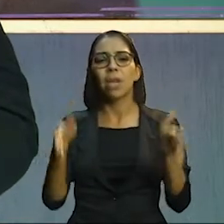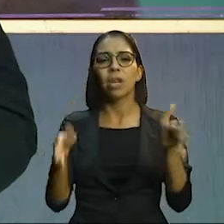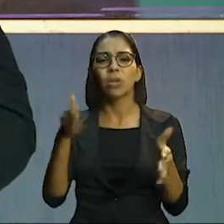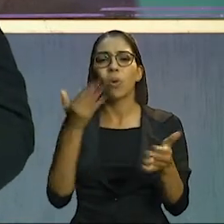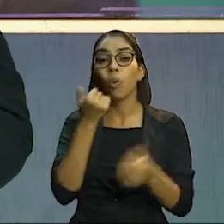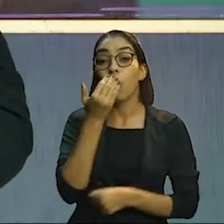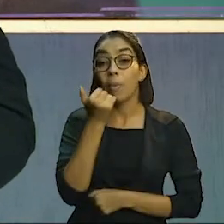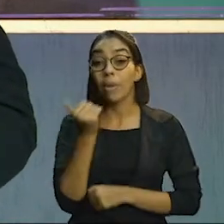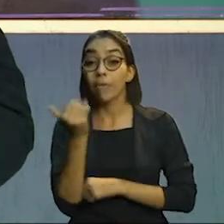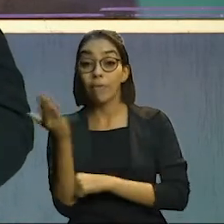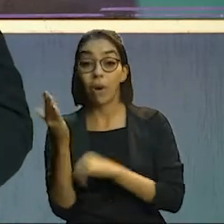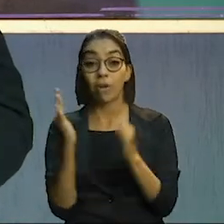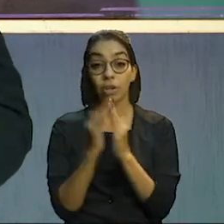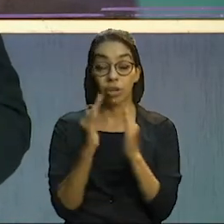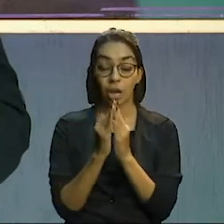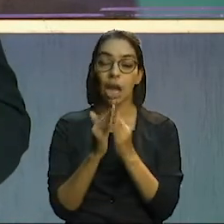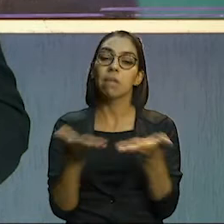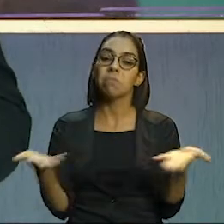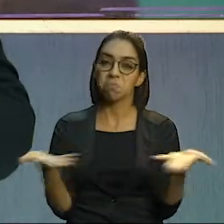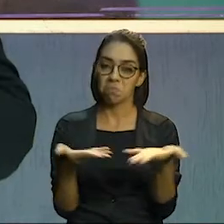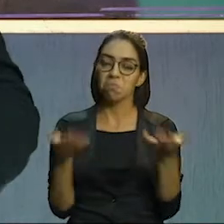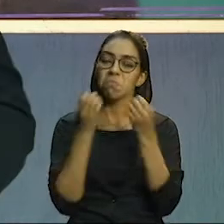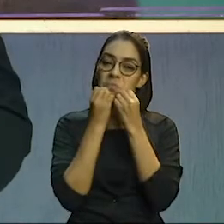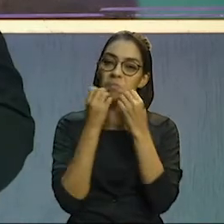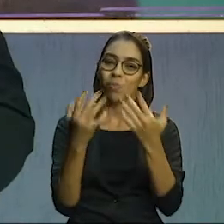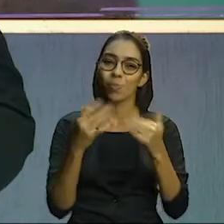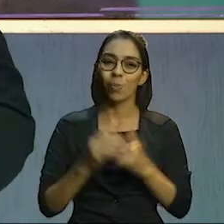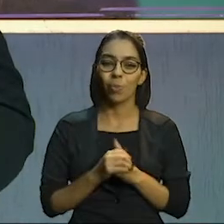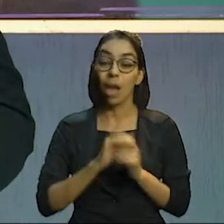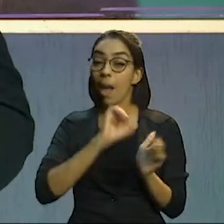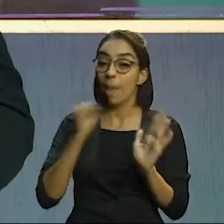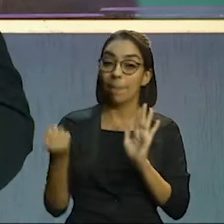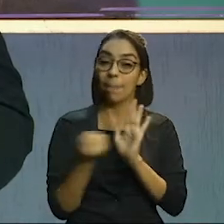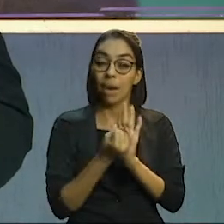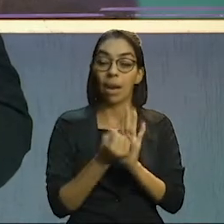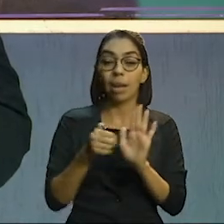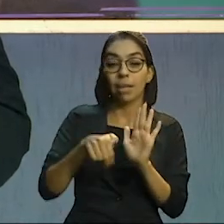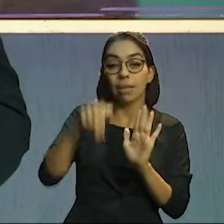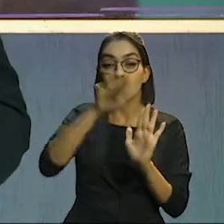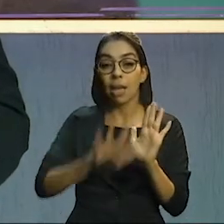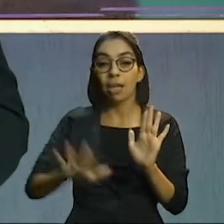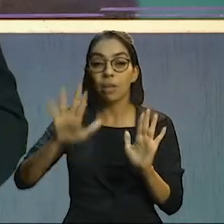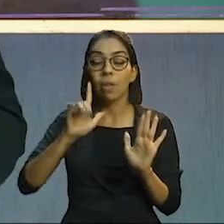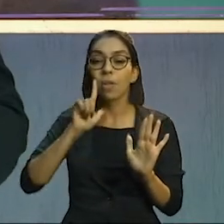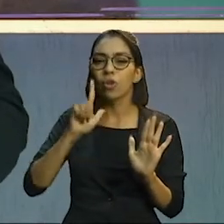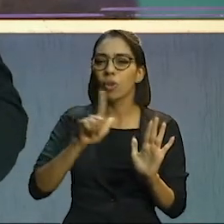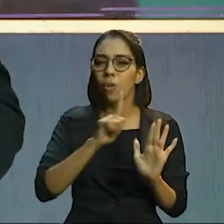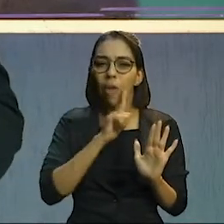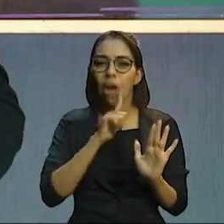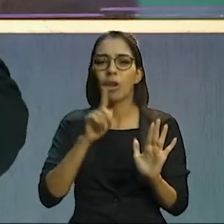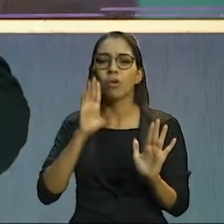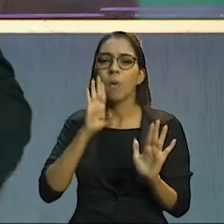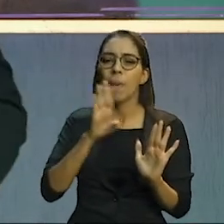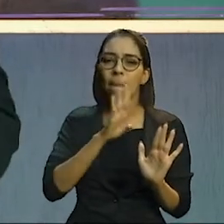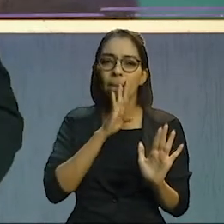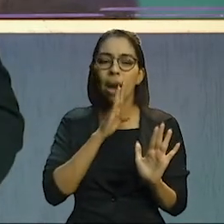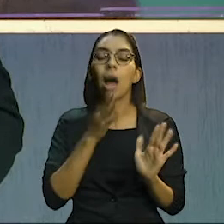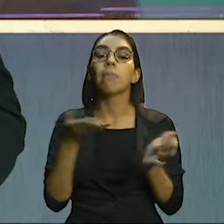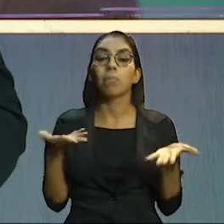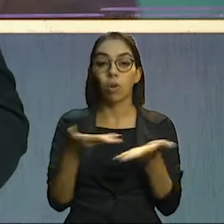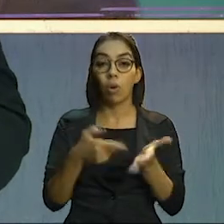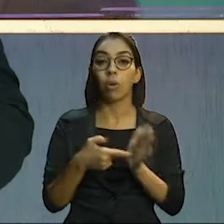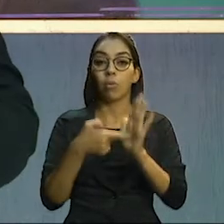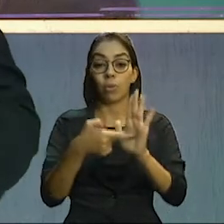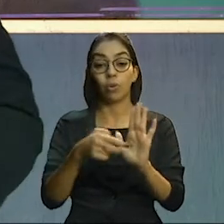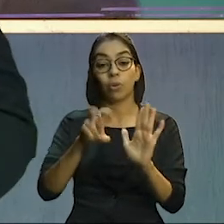vive um bom momento no Estado. A Classificação Nacional de Atividades Econômicas de Lanchonetes e Similares registrou 56